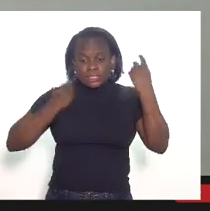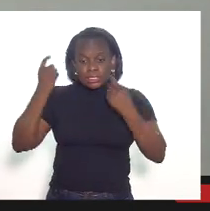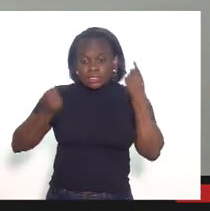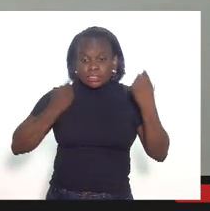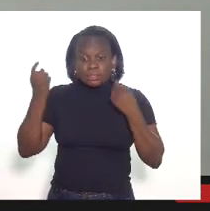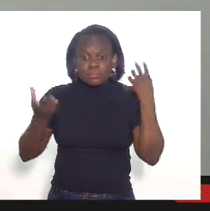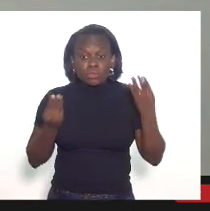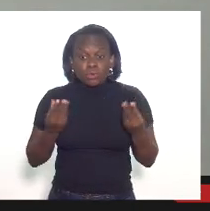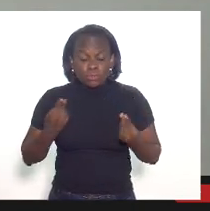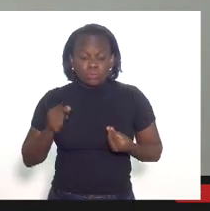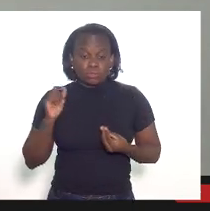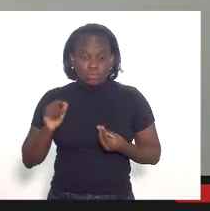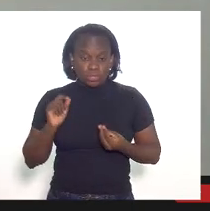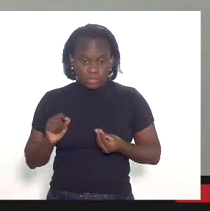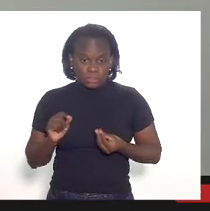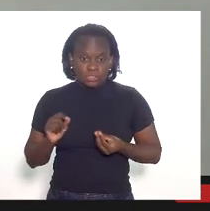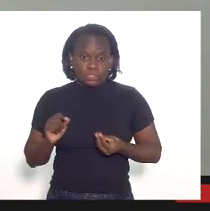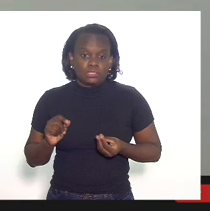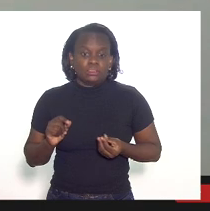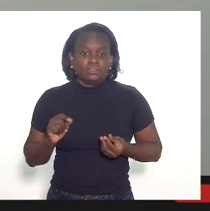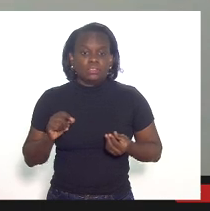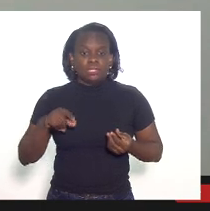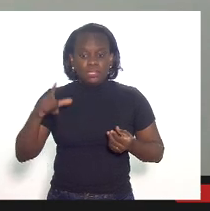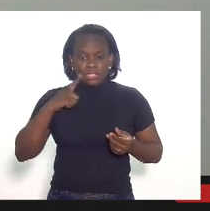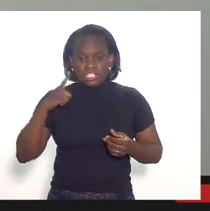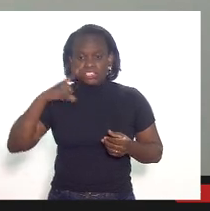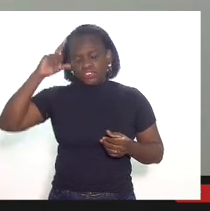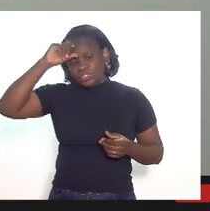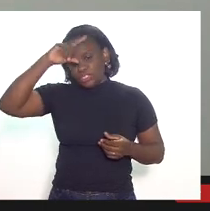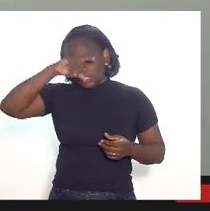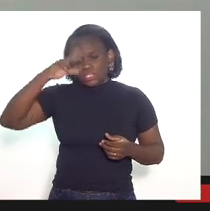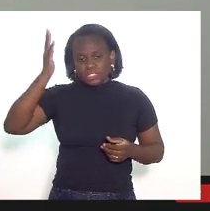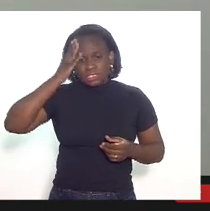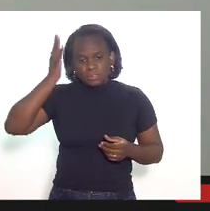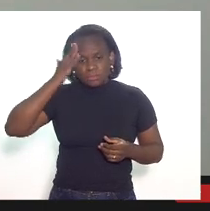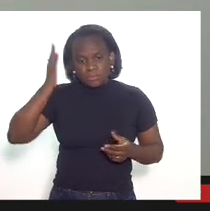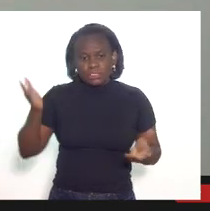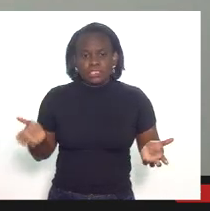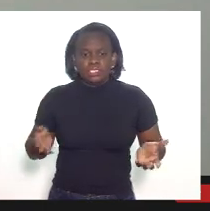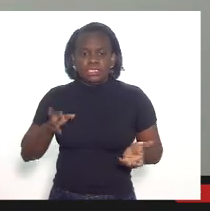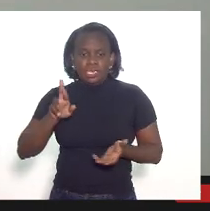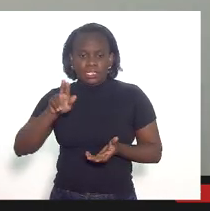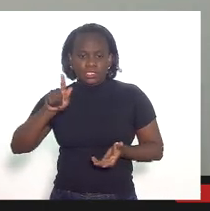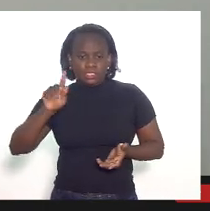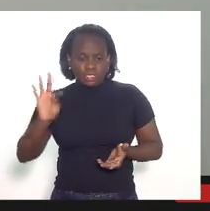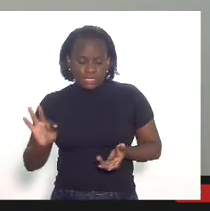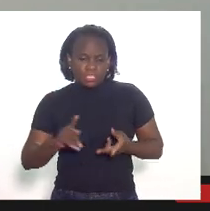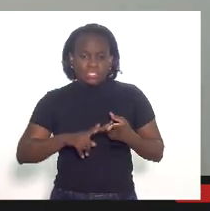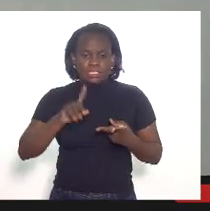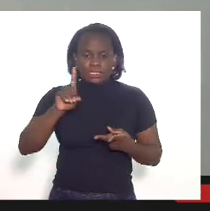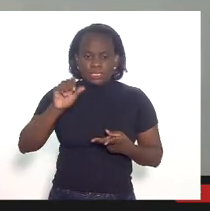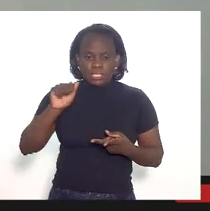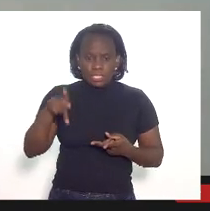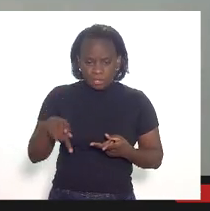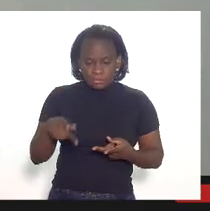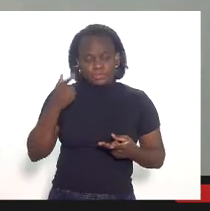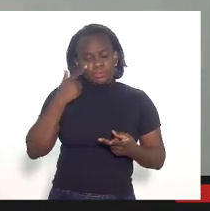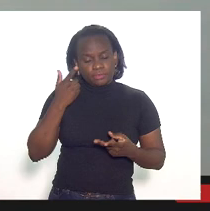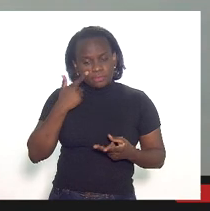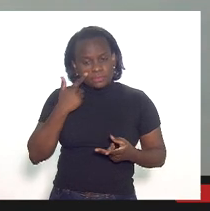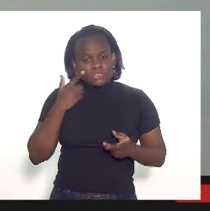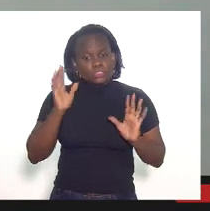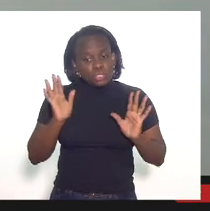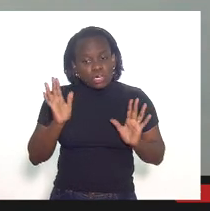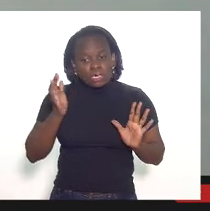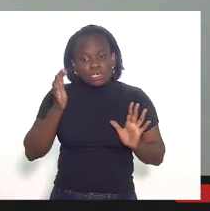demasiadamente como nós temos dificuldade de saber toda essa rastreabilidade dos RGTs do DAPS vamos supor aqui é só uma